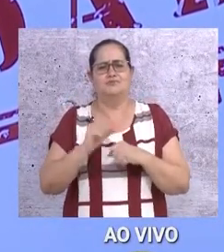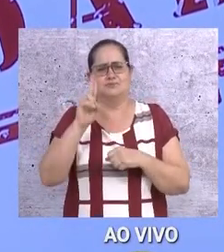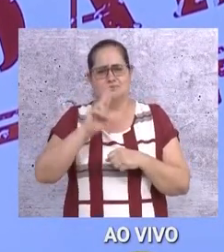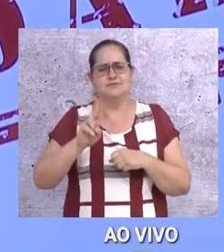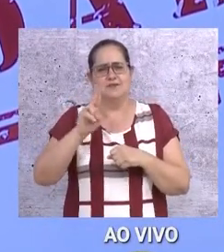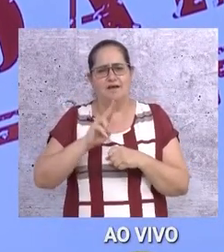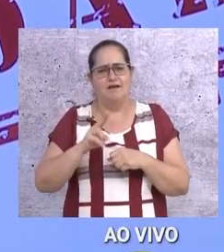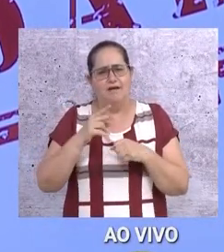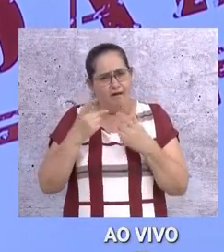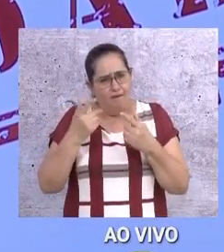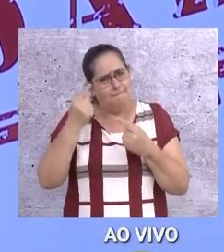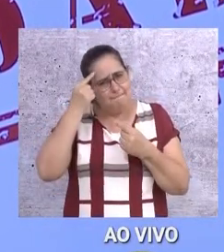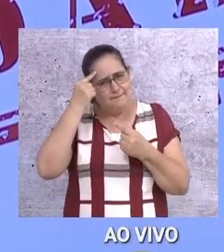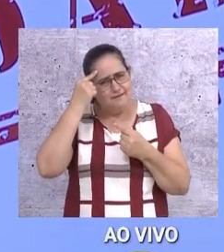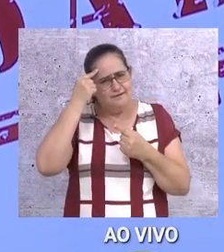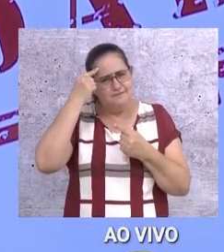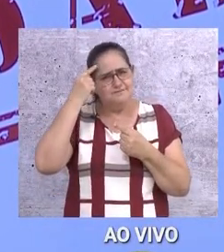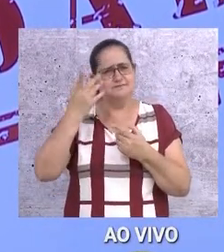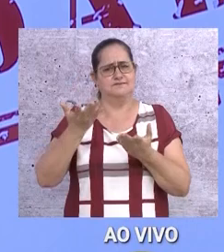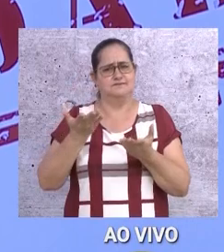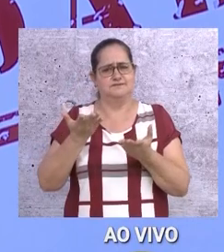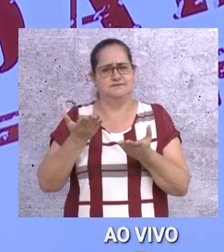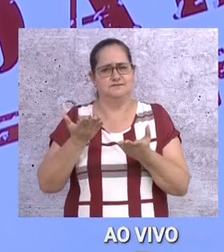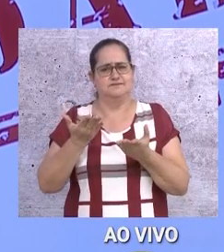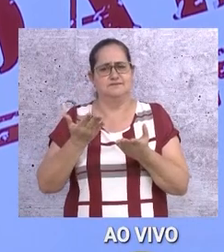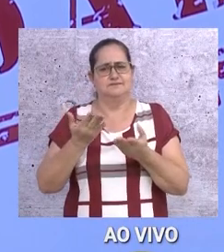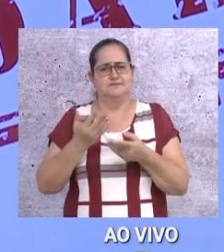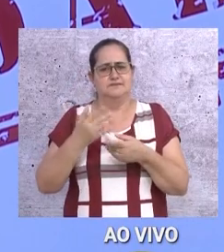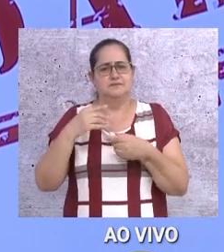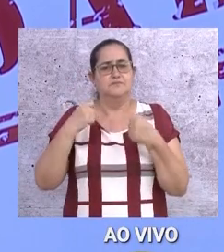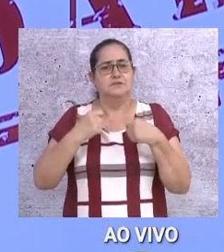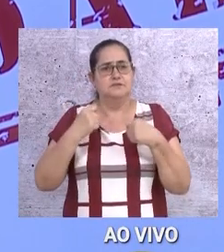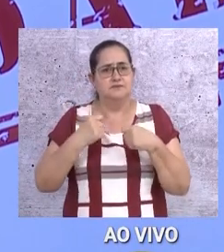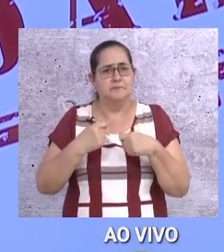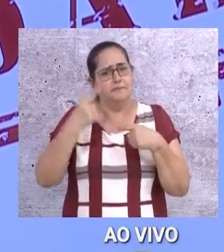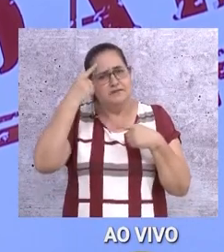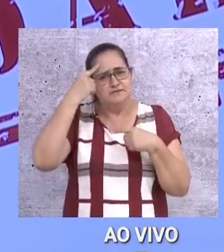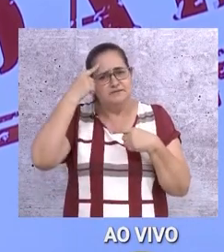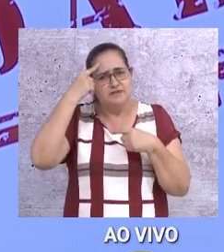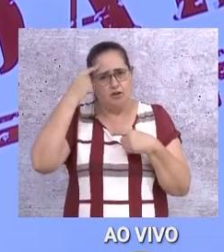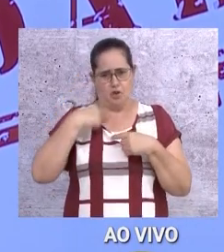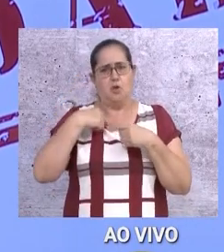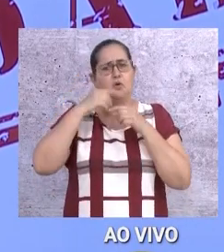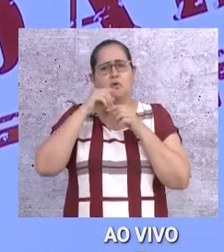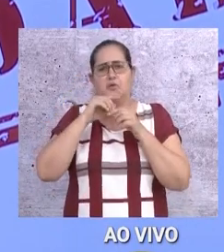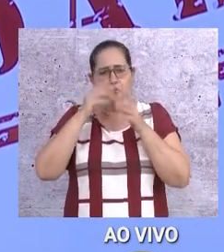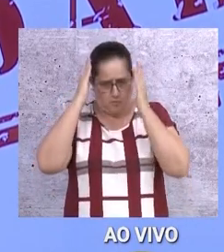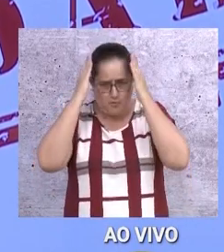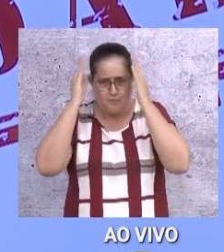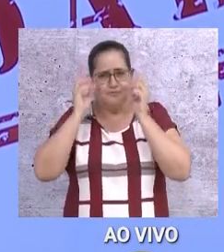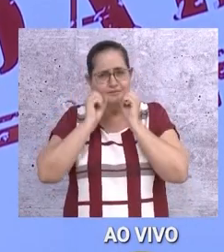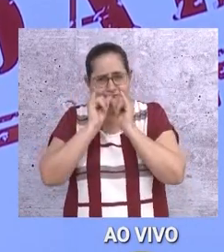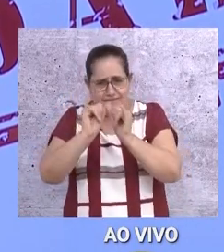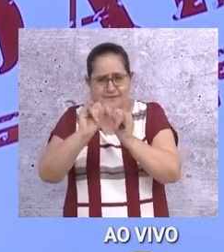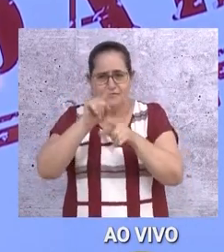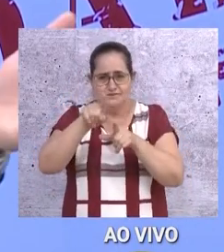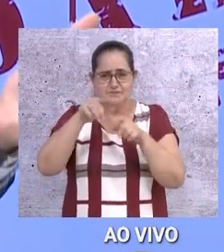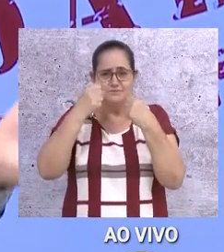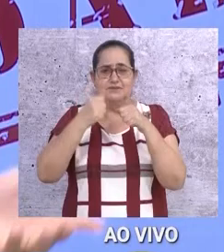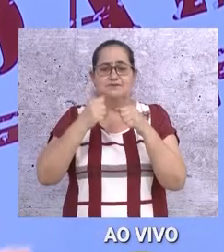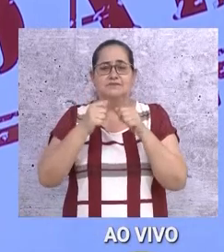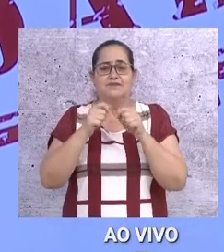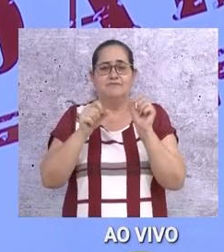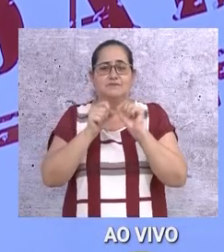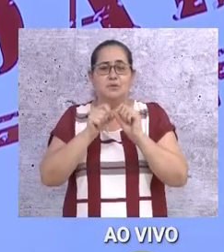viu? Então, ô, vamos pensar. Sabe, essa anta aqui está dando uma dica para vocês. Crie um